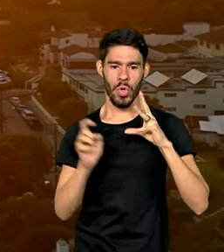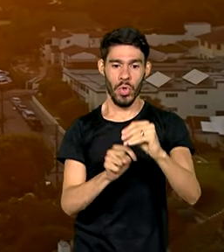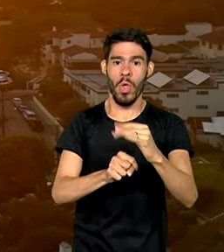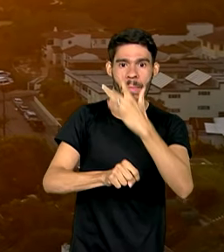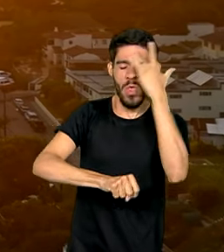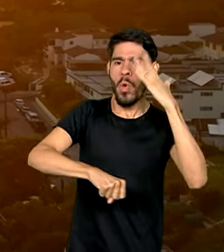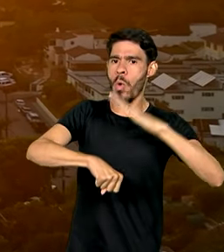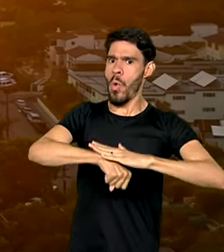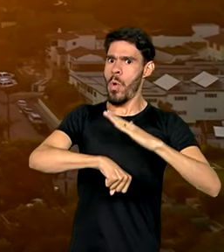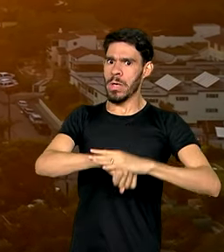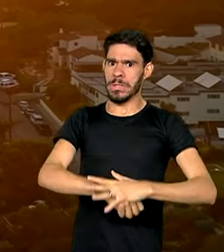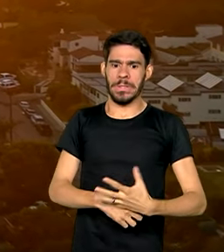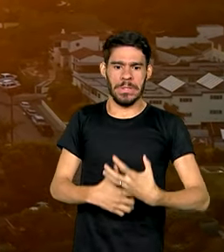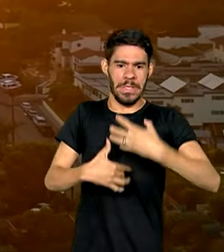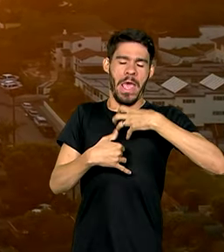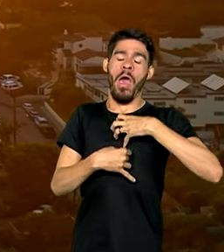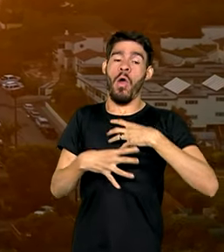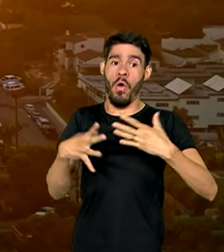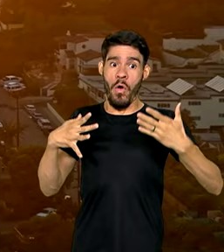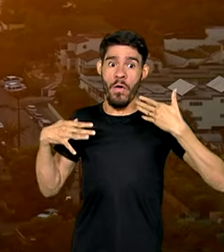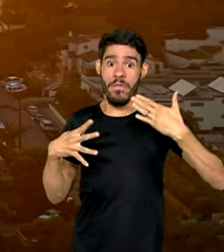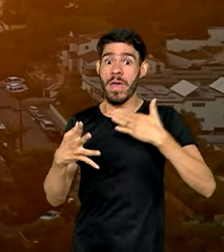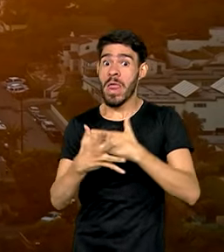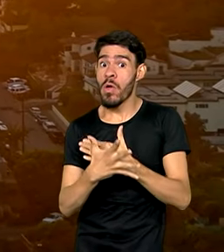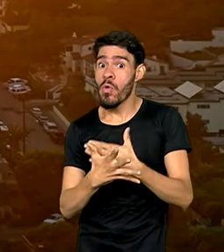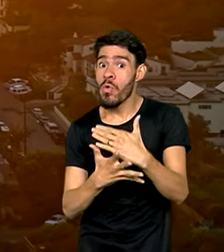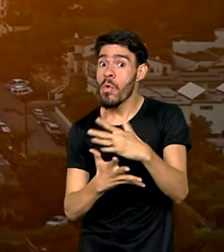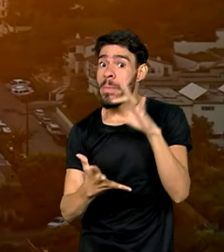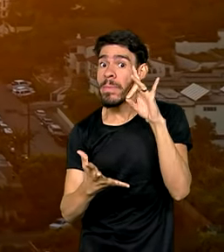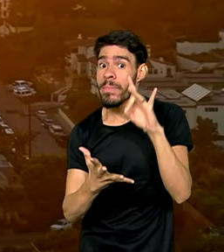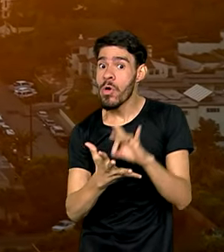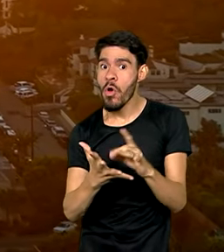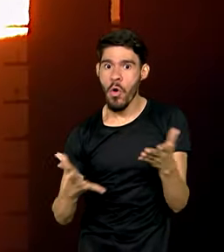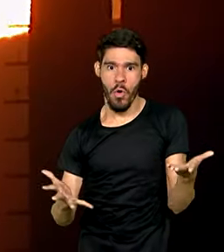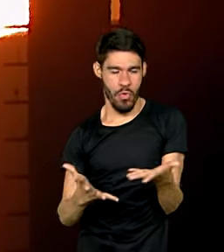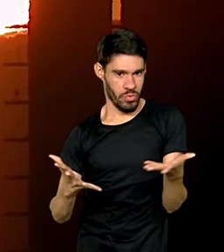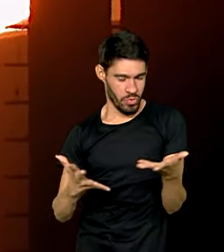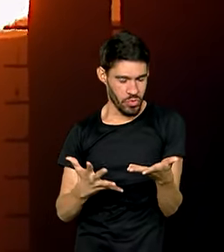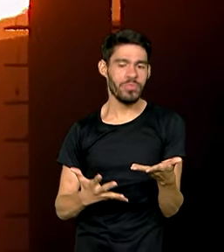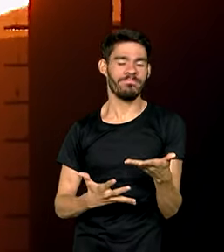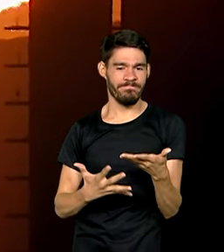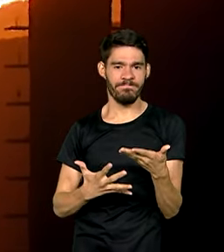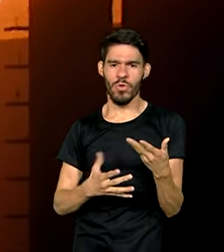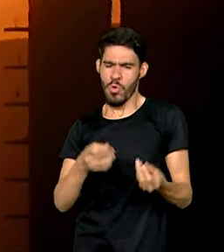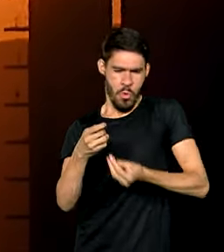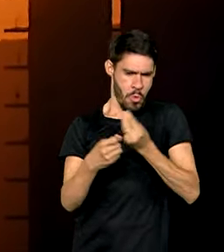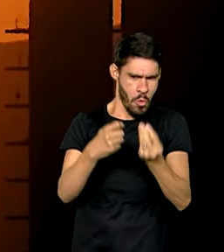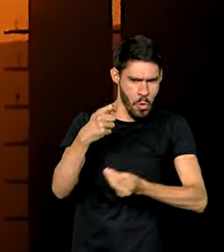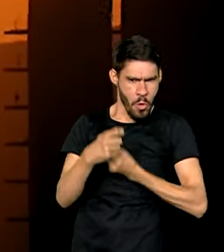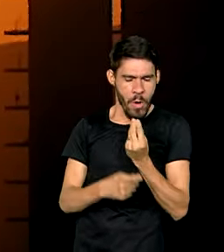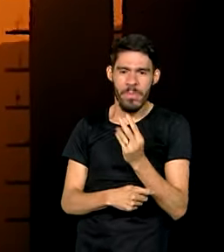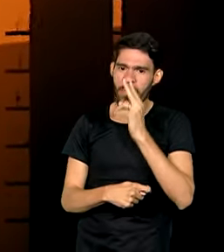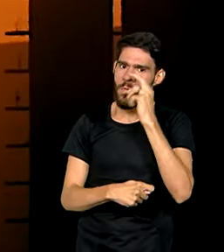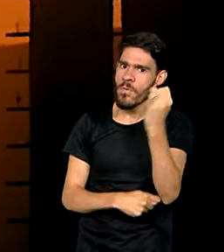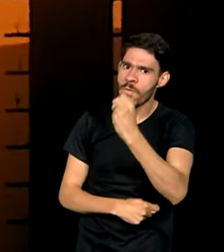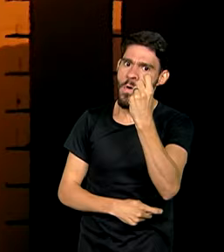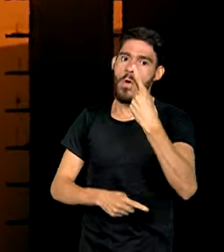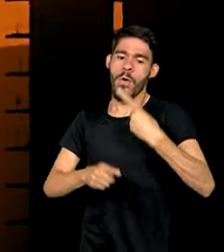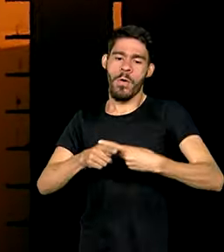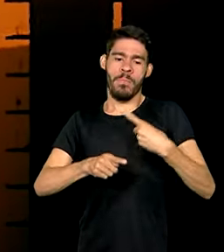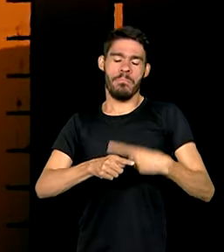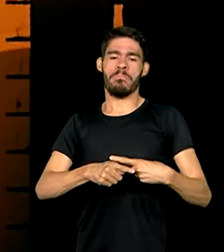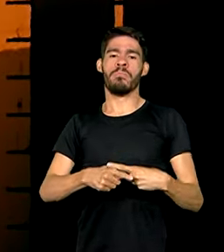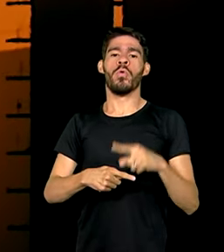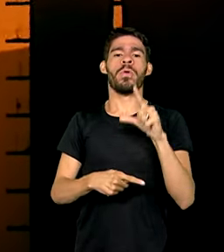pele. E olha que o verão só está chegando oficialmente hoje. E ele chega um pouco mais intenso por causa da